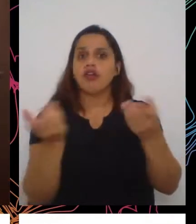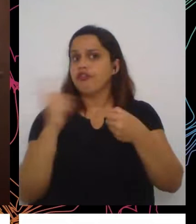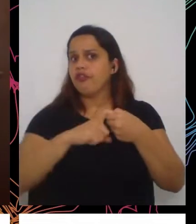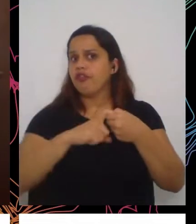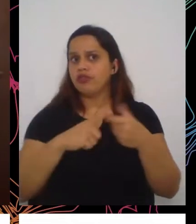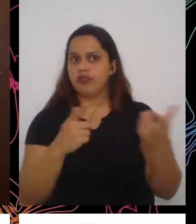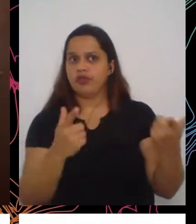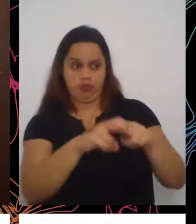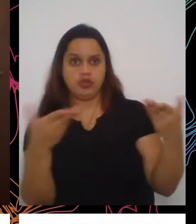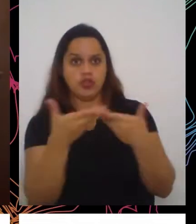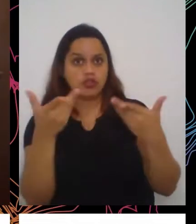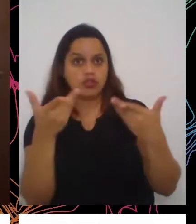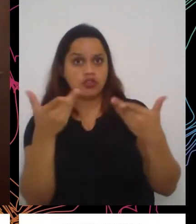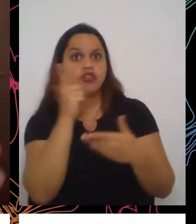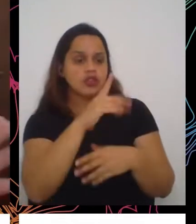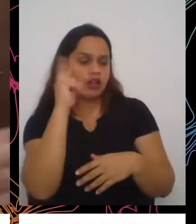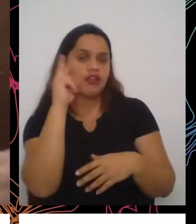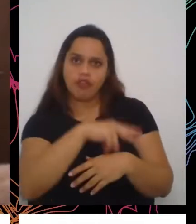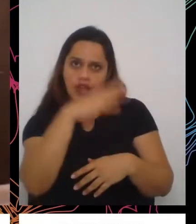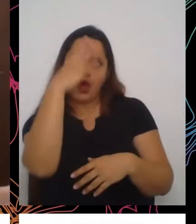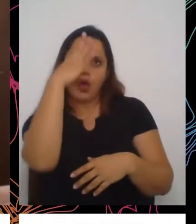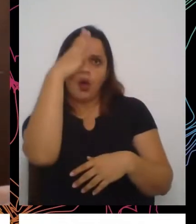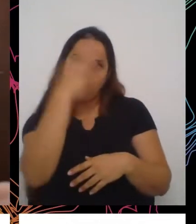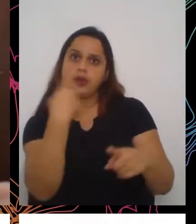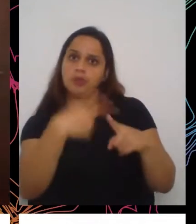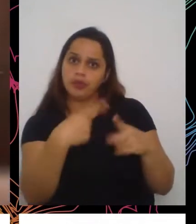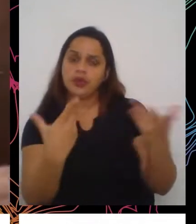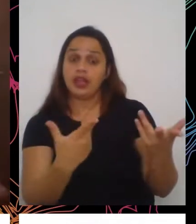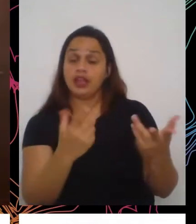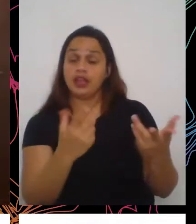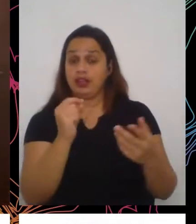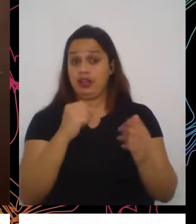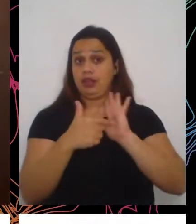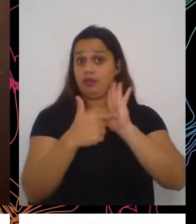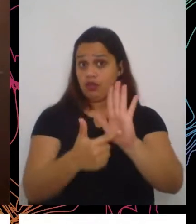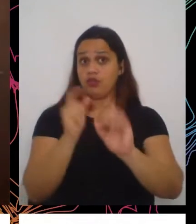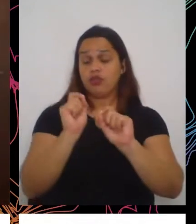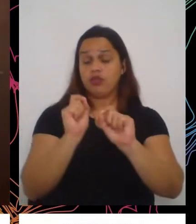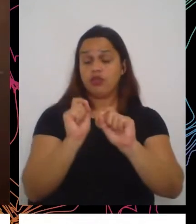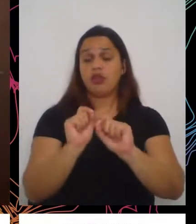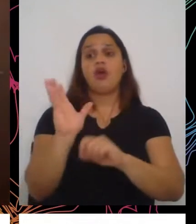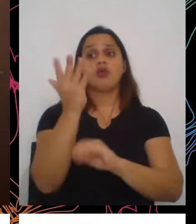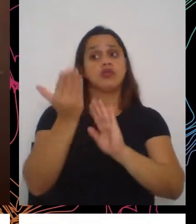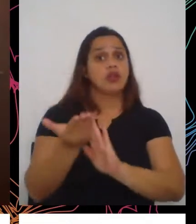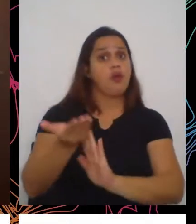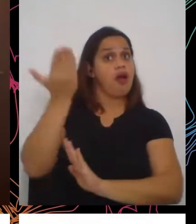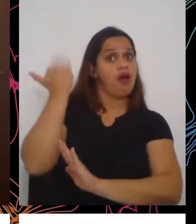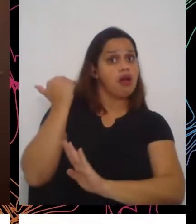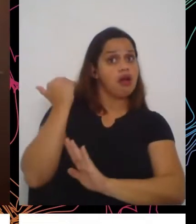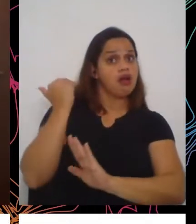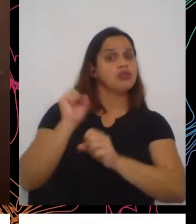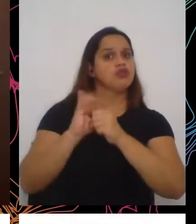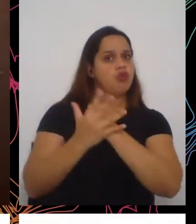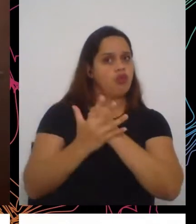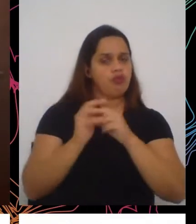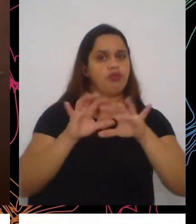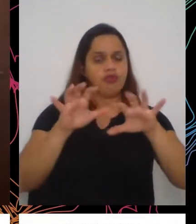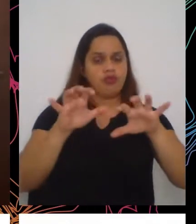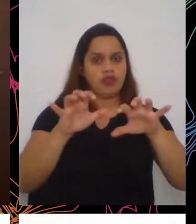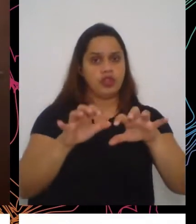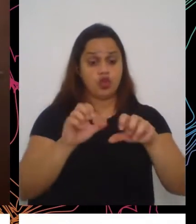voltou ao mapa da fome, e isso aconteceu antes do Covid. O Covid, na verdade, acirra e